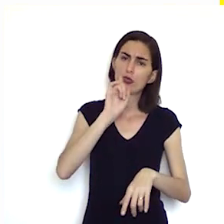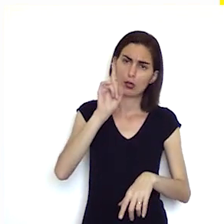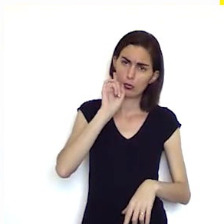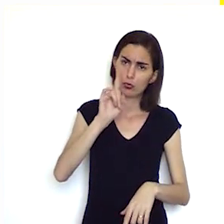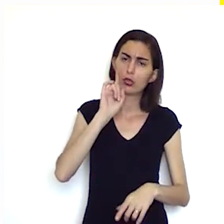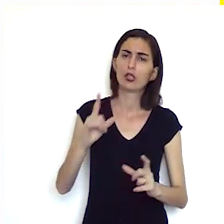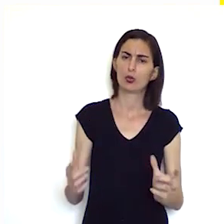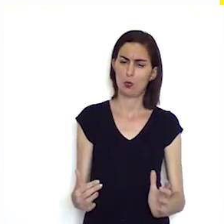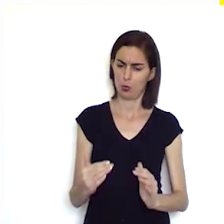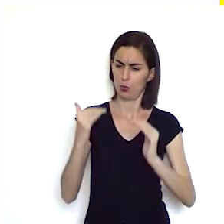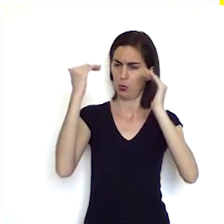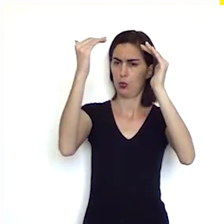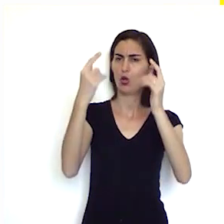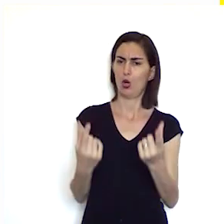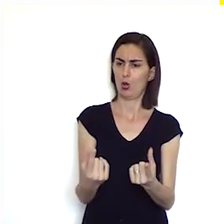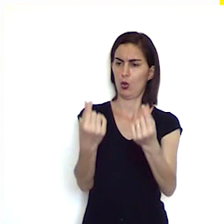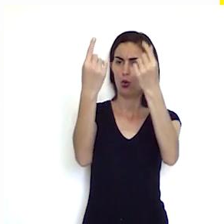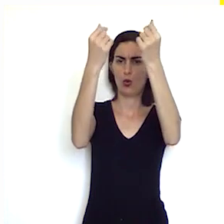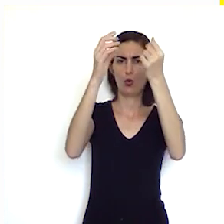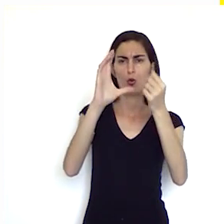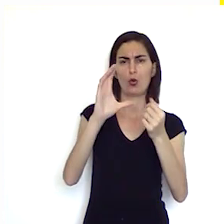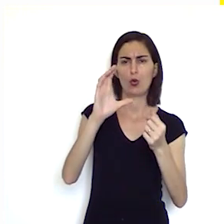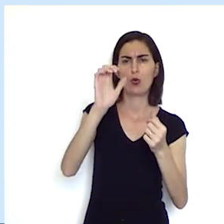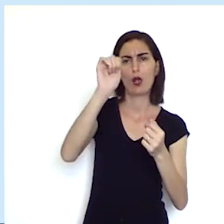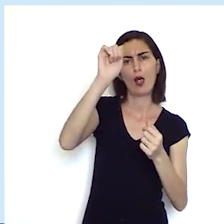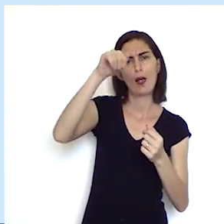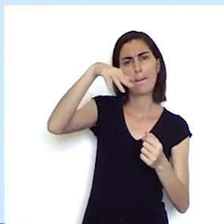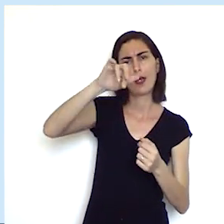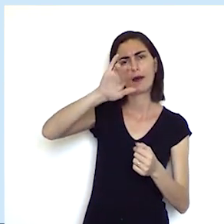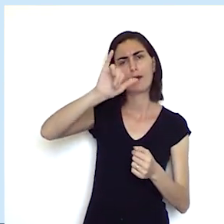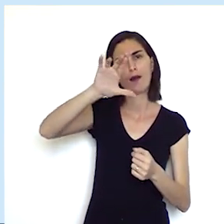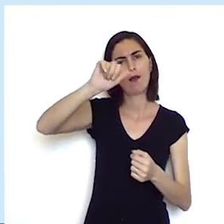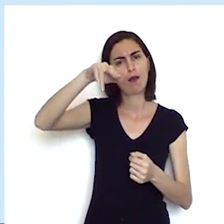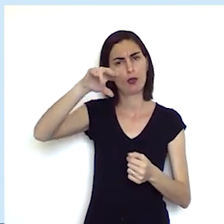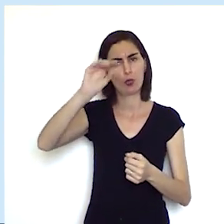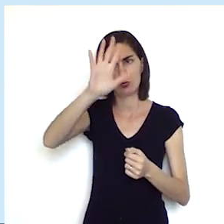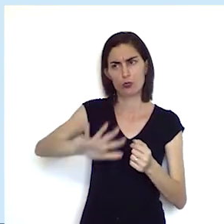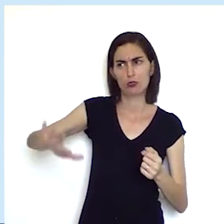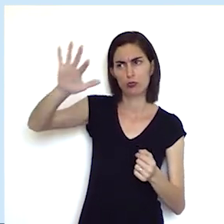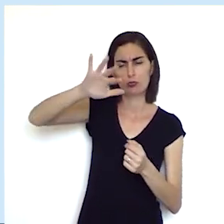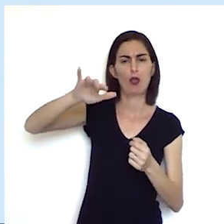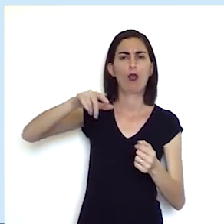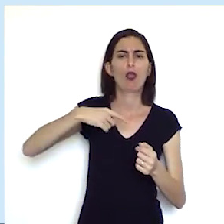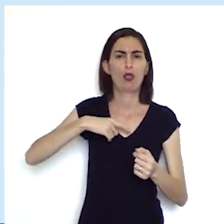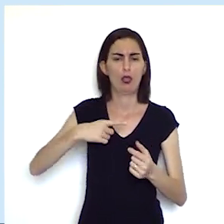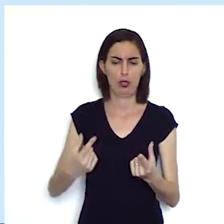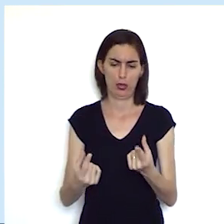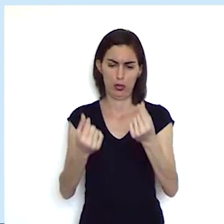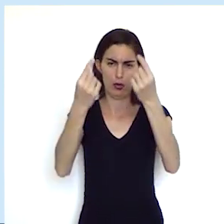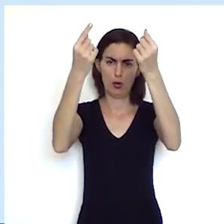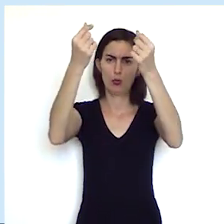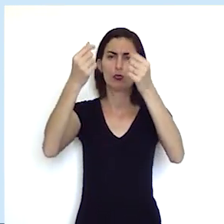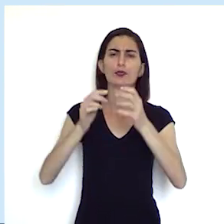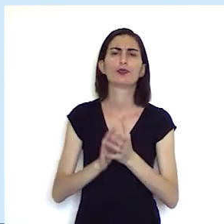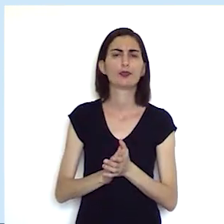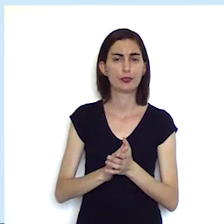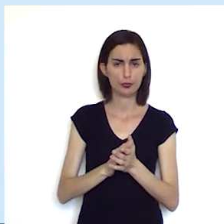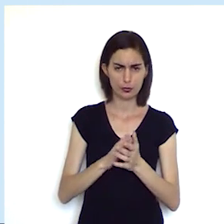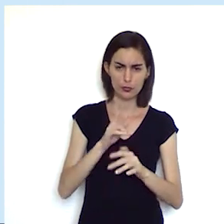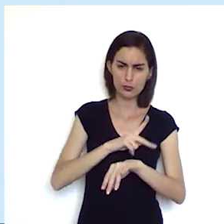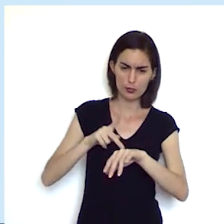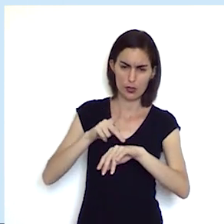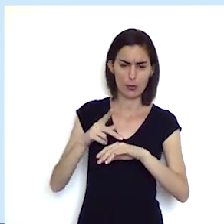grande potência econômica no continente americano que até então as potências econômicas ou as grandes economias